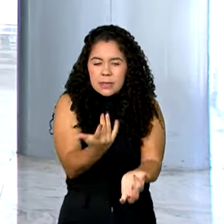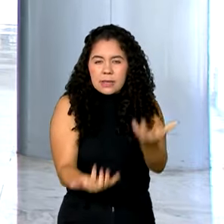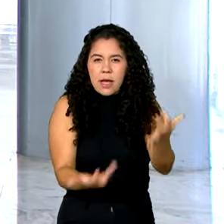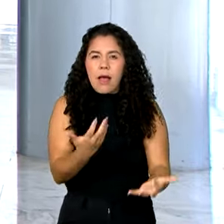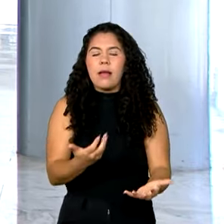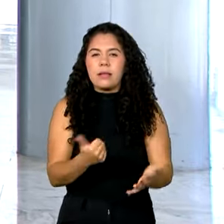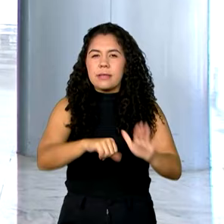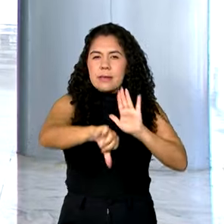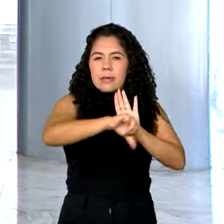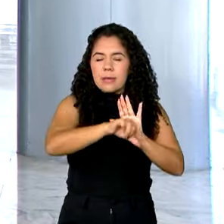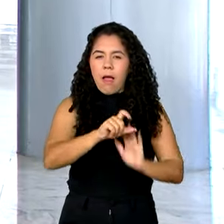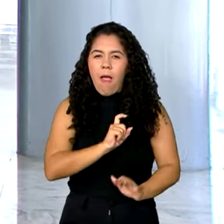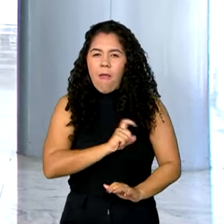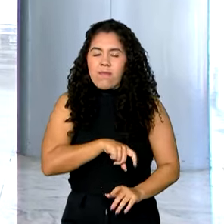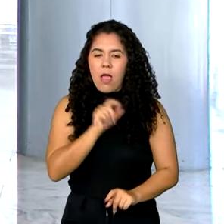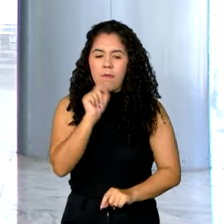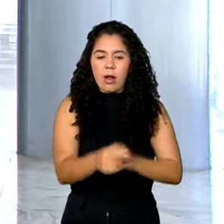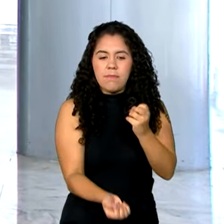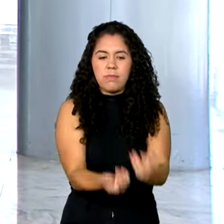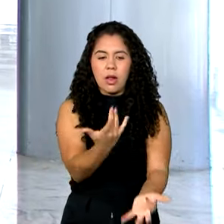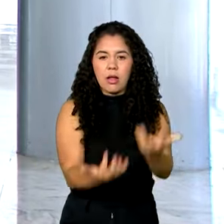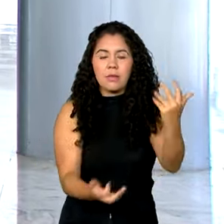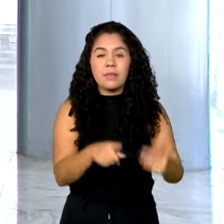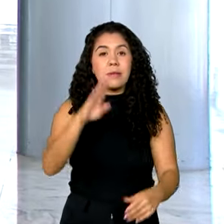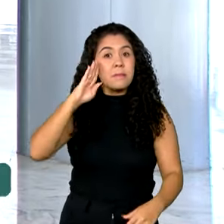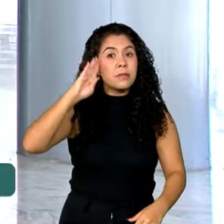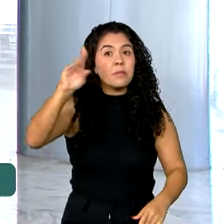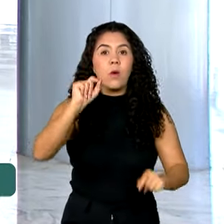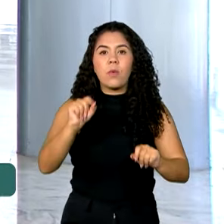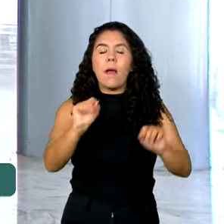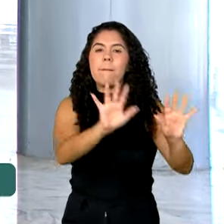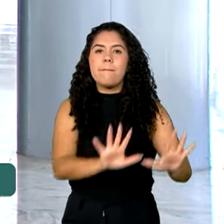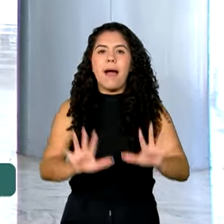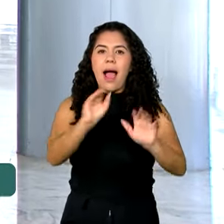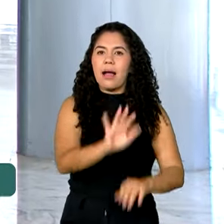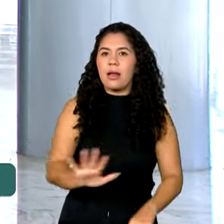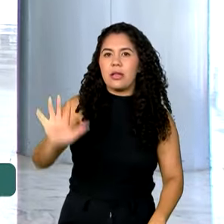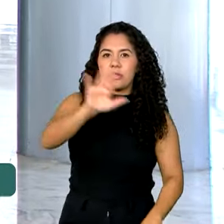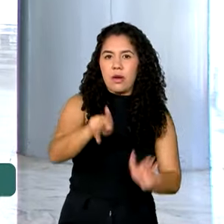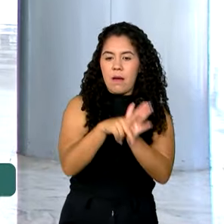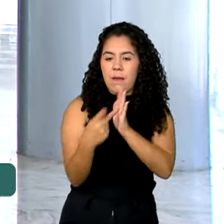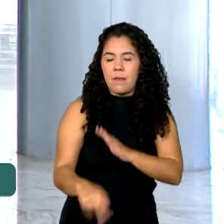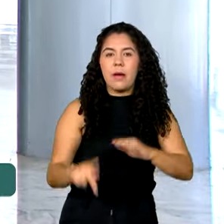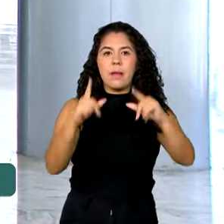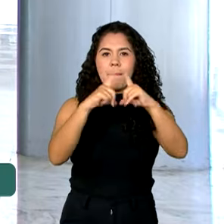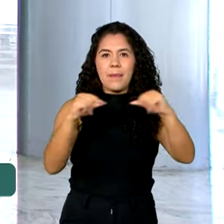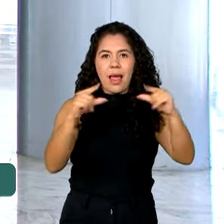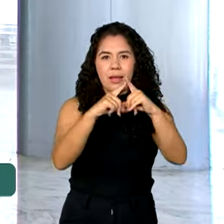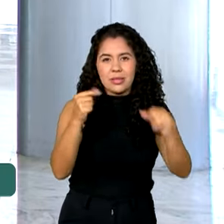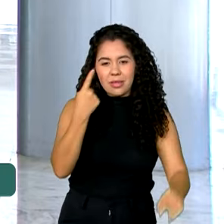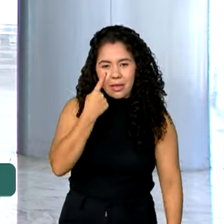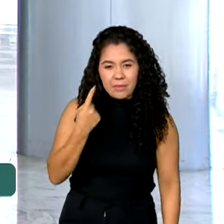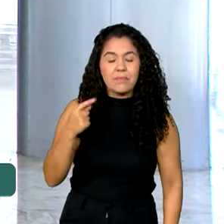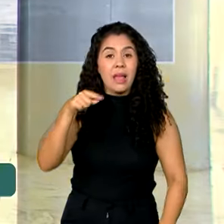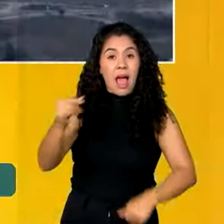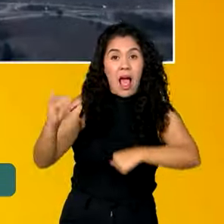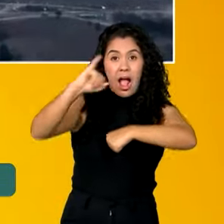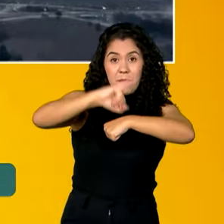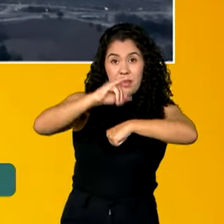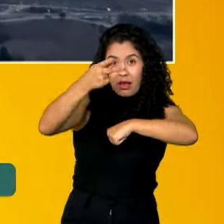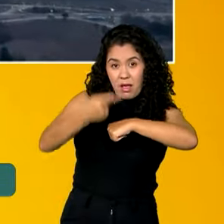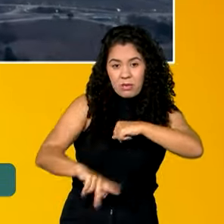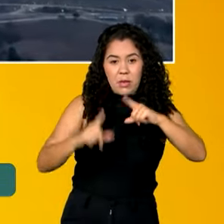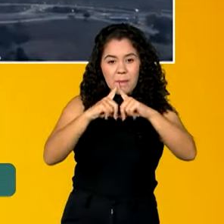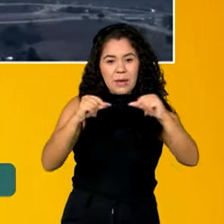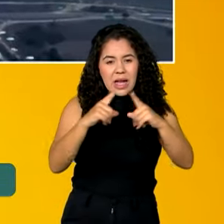suspeita da queimada que atinge o Parque Nacional de Brasília, conhecido como água mineral. A capital federal amanheceu